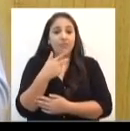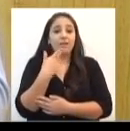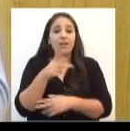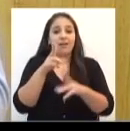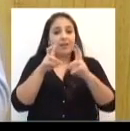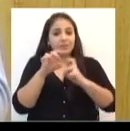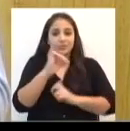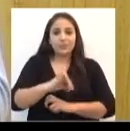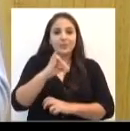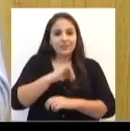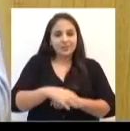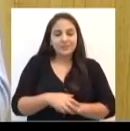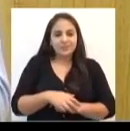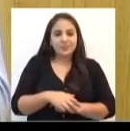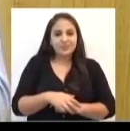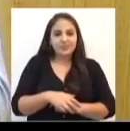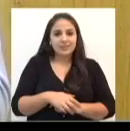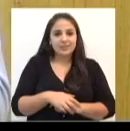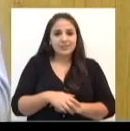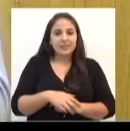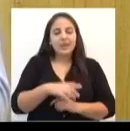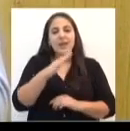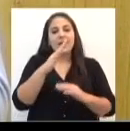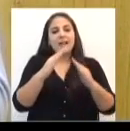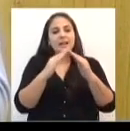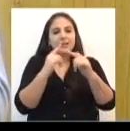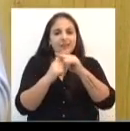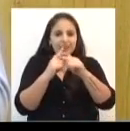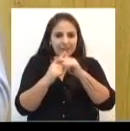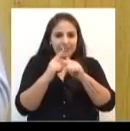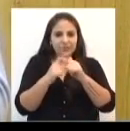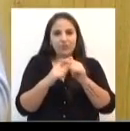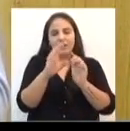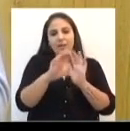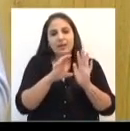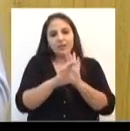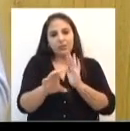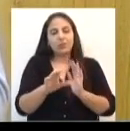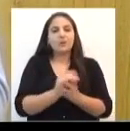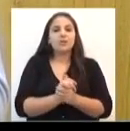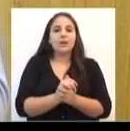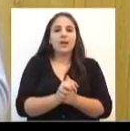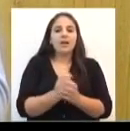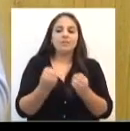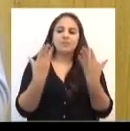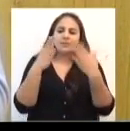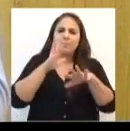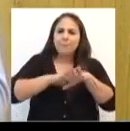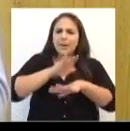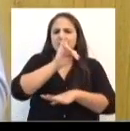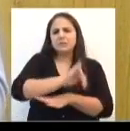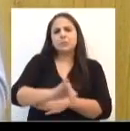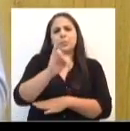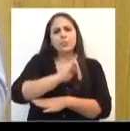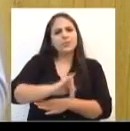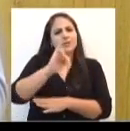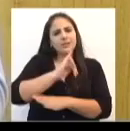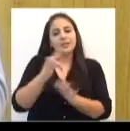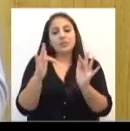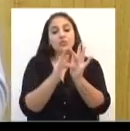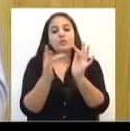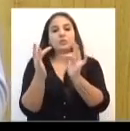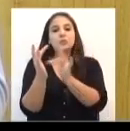grande tema da Igreja Católica Apostólica Romana, a festa mais importante. Jesus